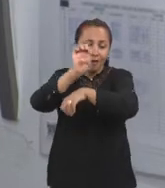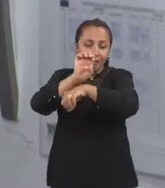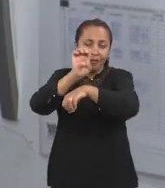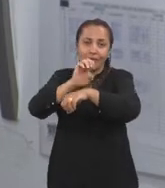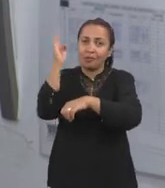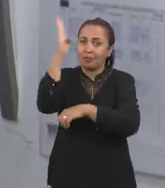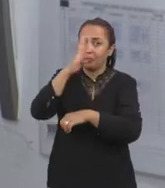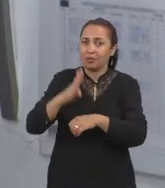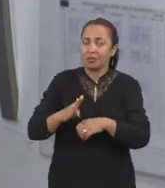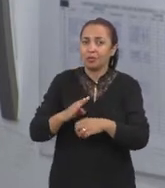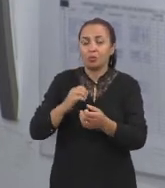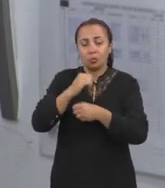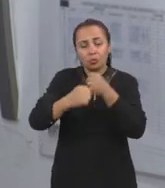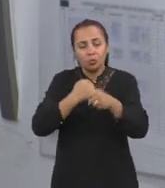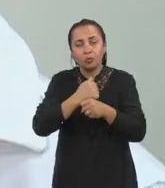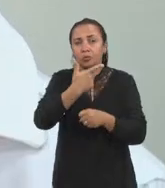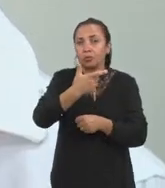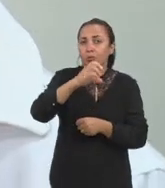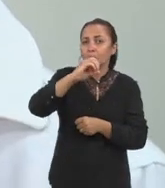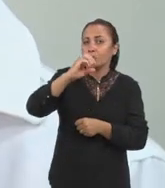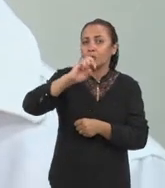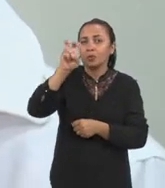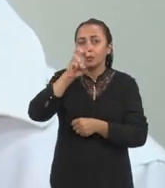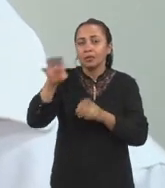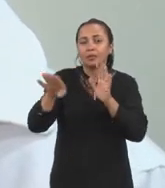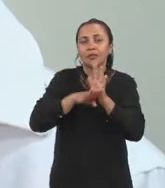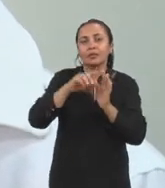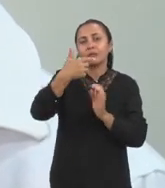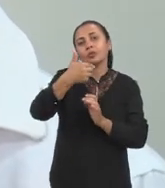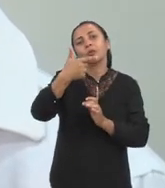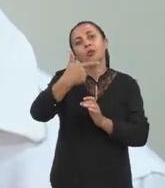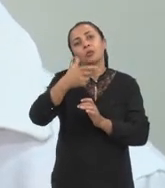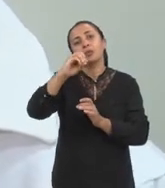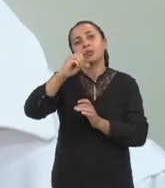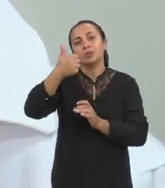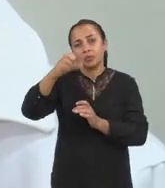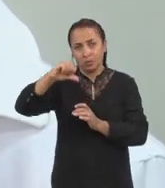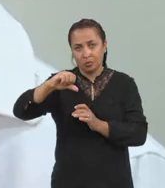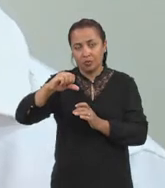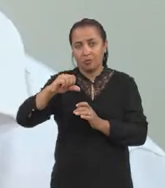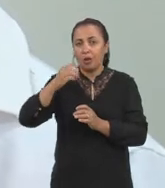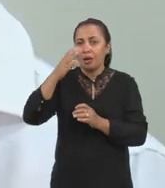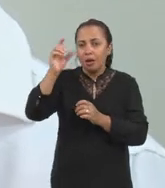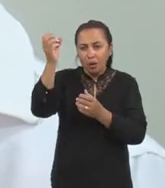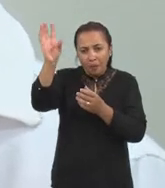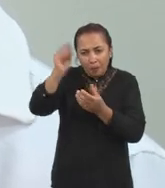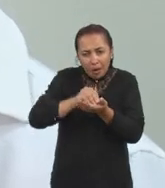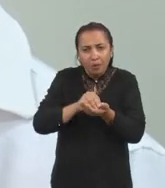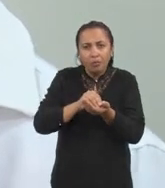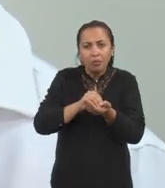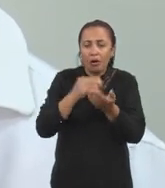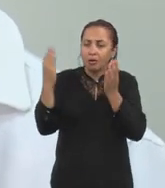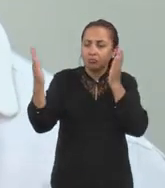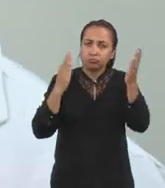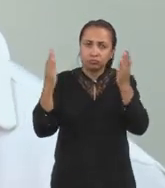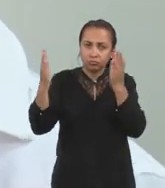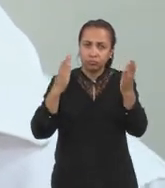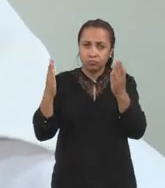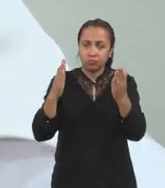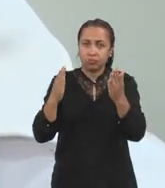2005 a 2019. Então, nós pegamos essa média estimada e comparamos com os dados que foram, de fato,